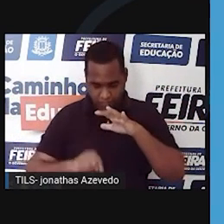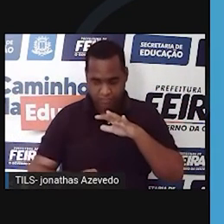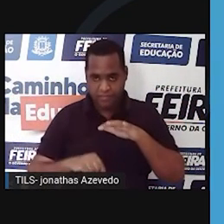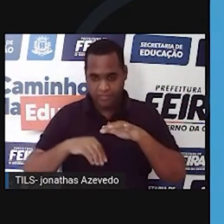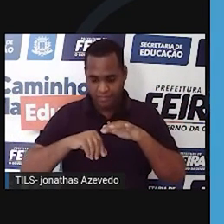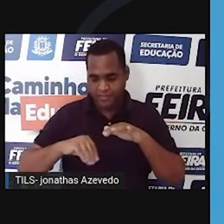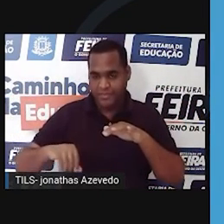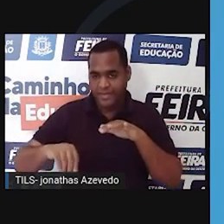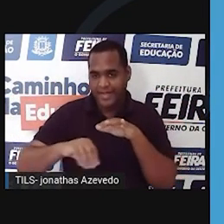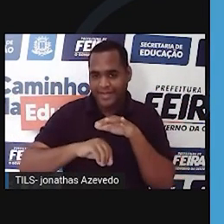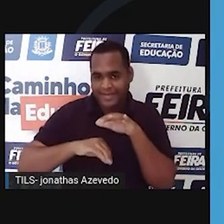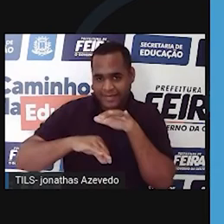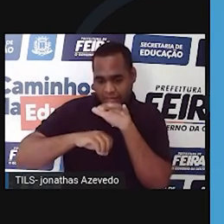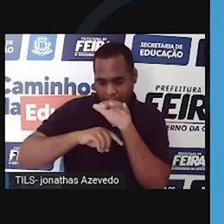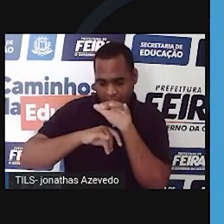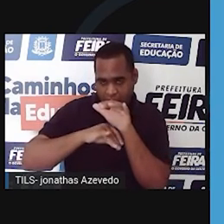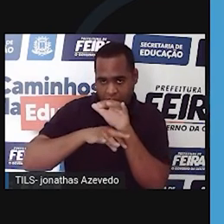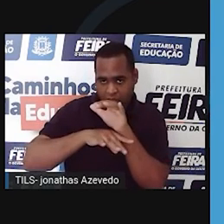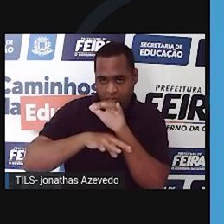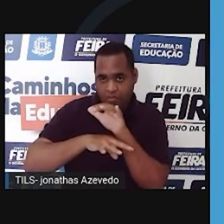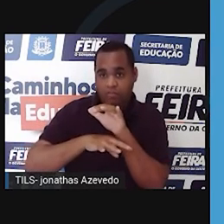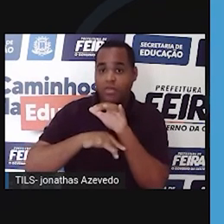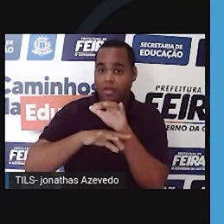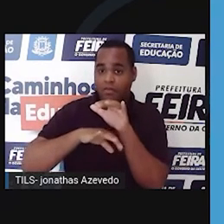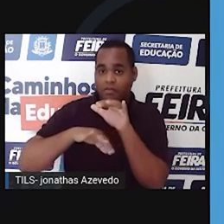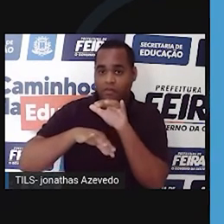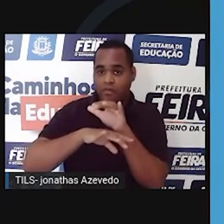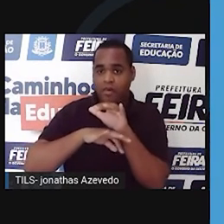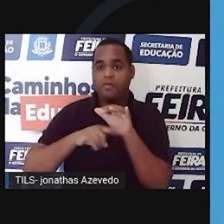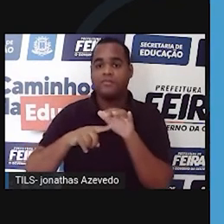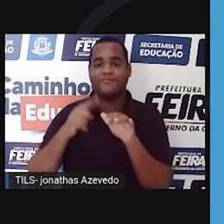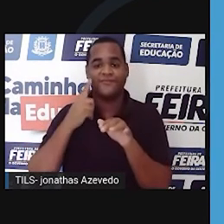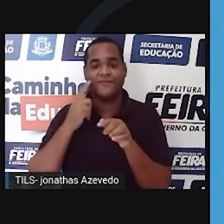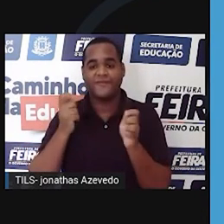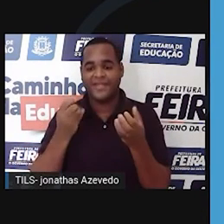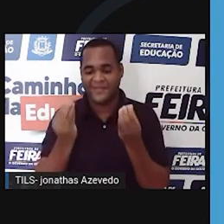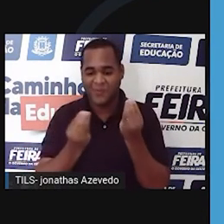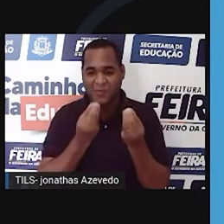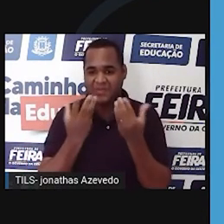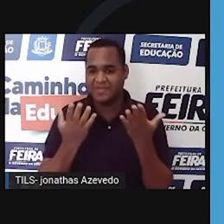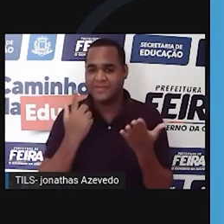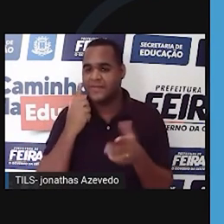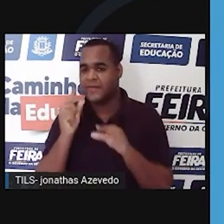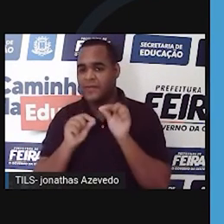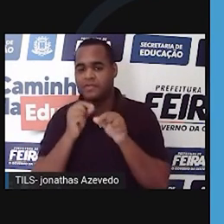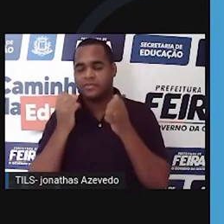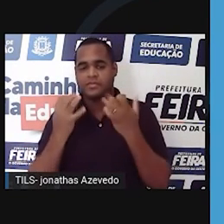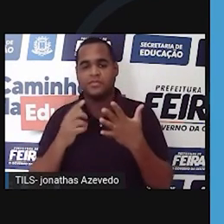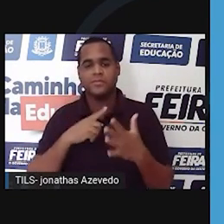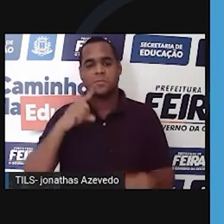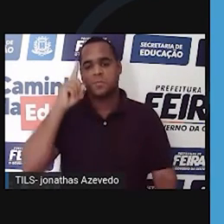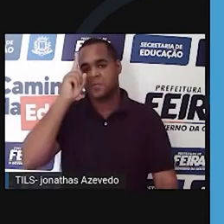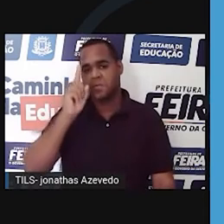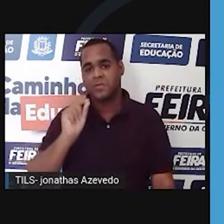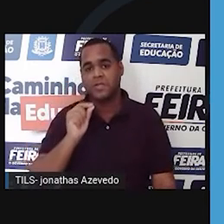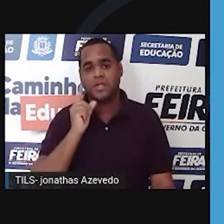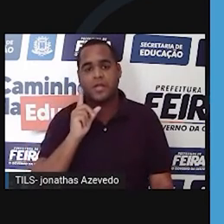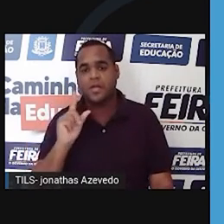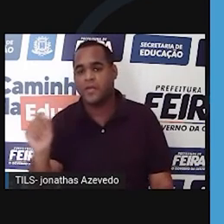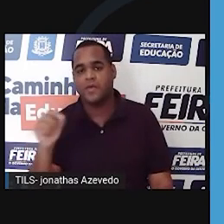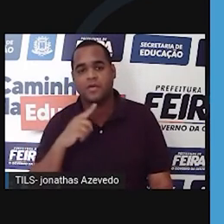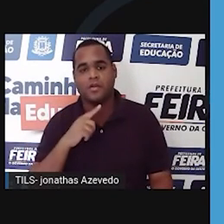queima as raízes das plantas que estão no Pantanal. Então, muitas vezes, a gente consegue extinguir o incêndio e quando a gente sai do local ele